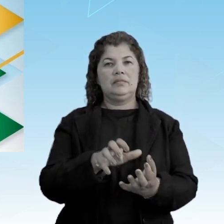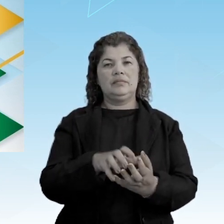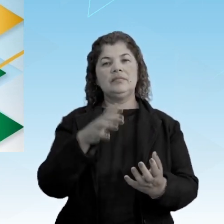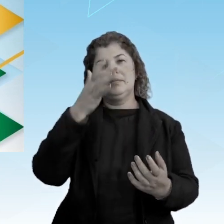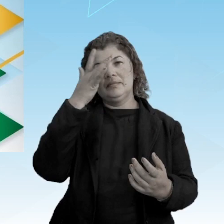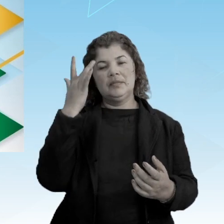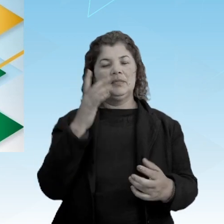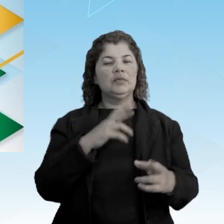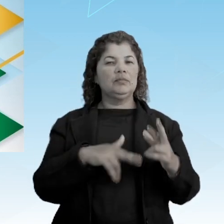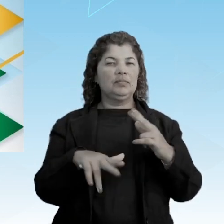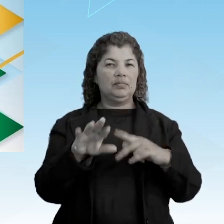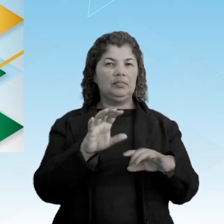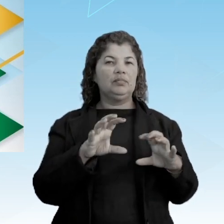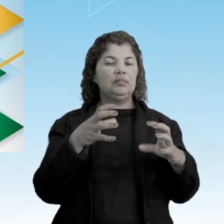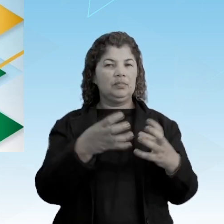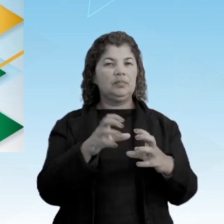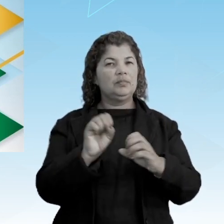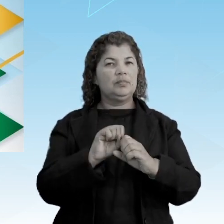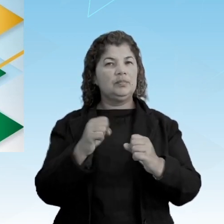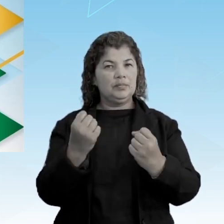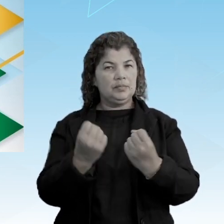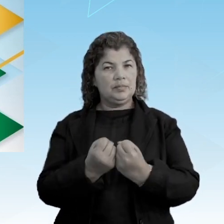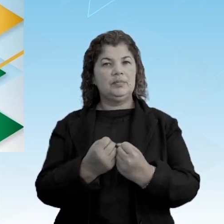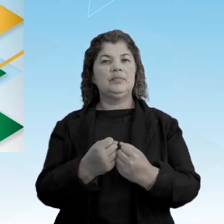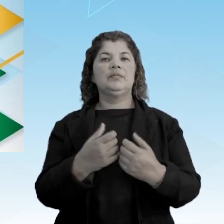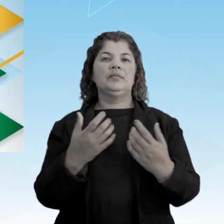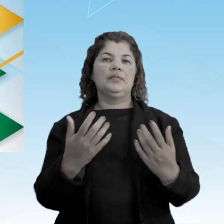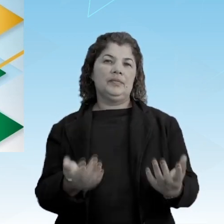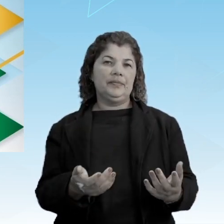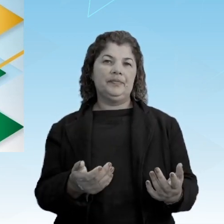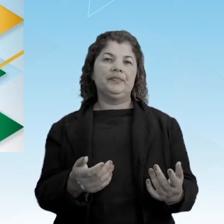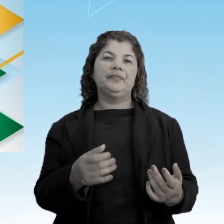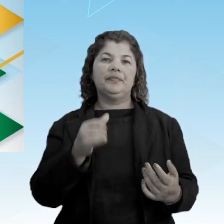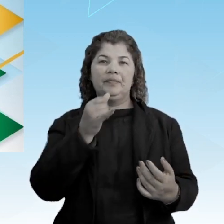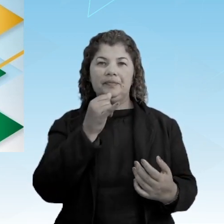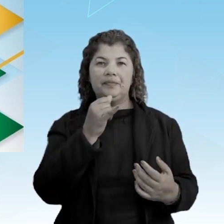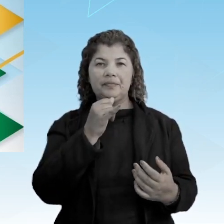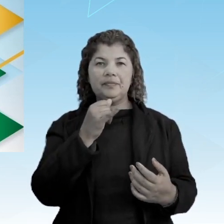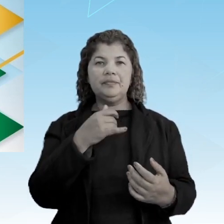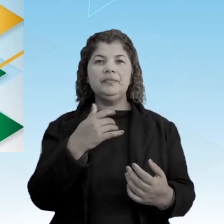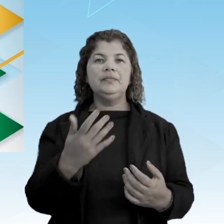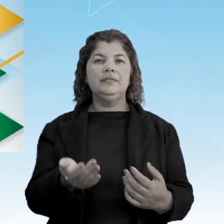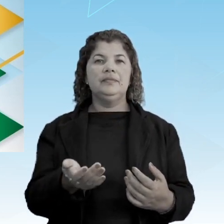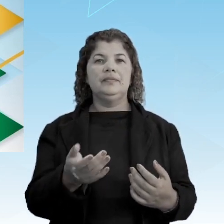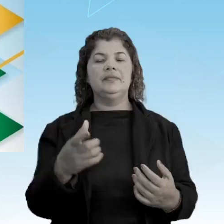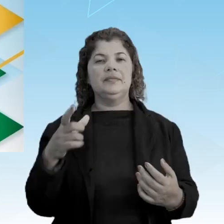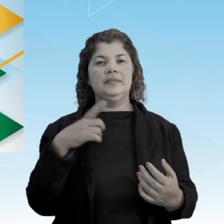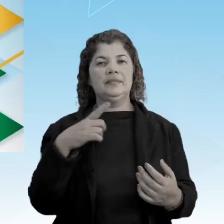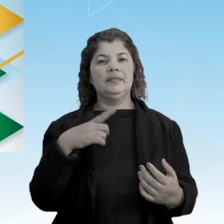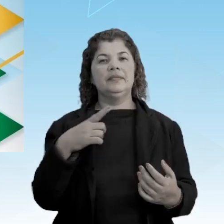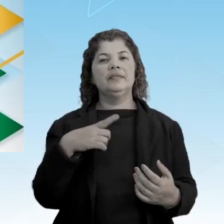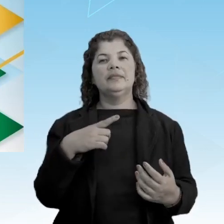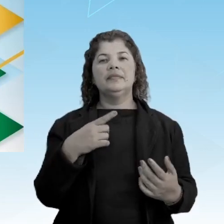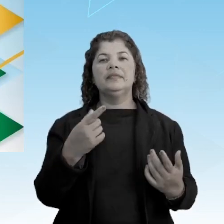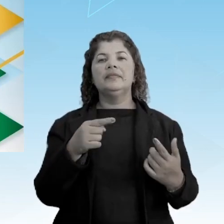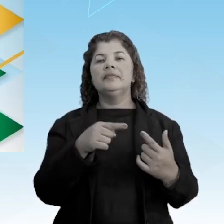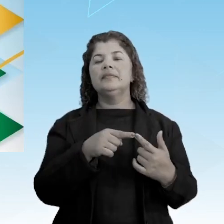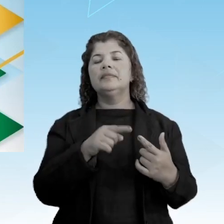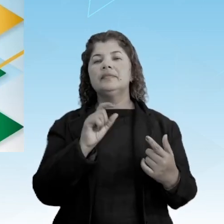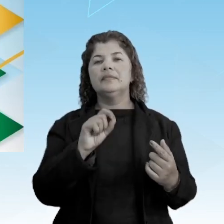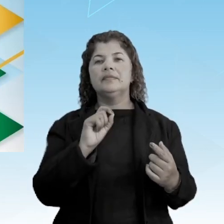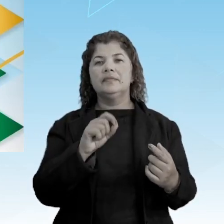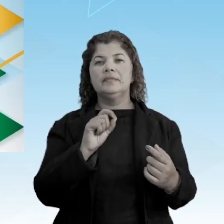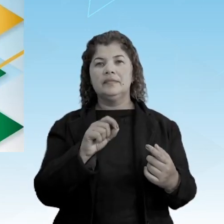diferentes grupos sociais, né? Como, por exemplo, nós podemos citar, né?